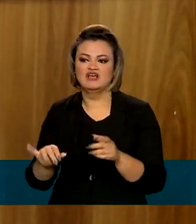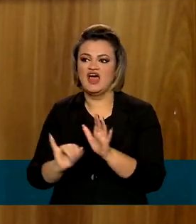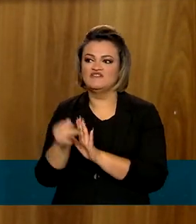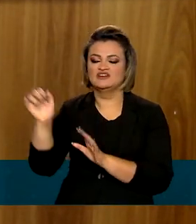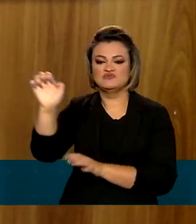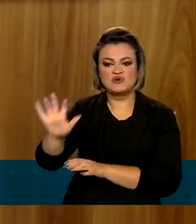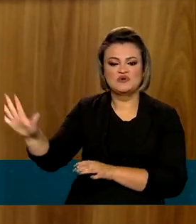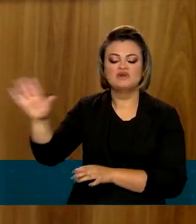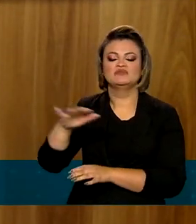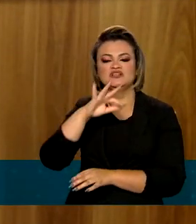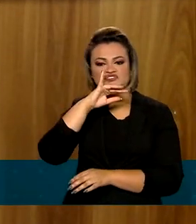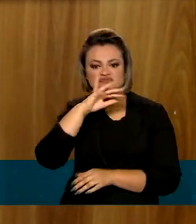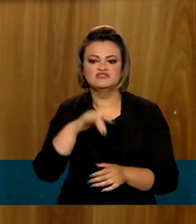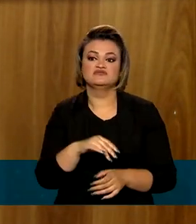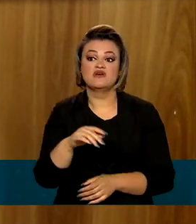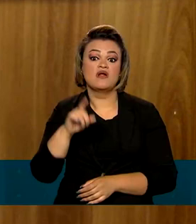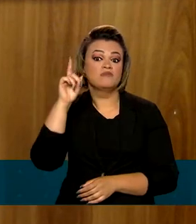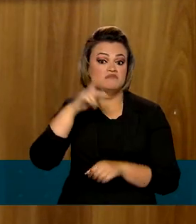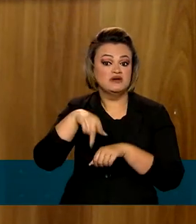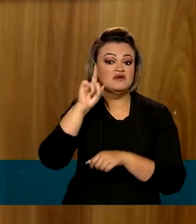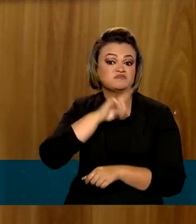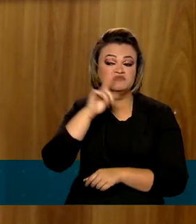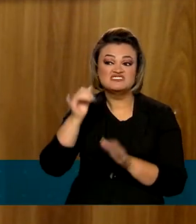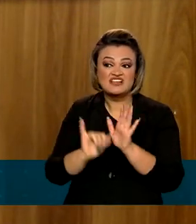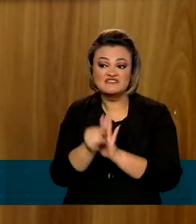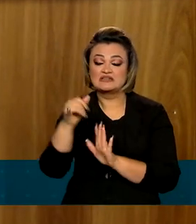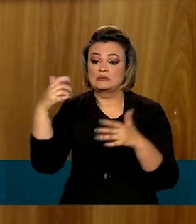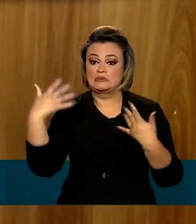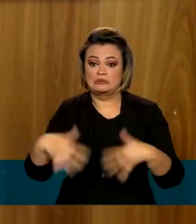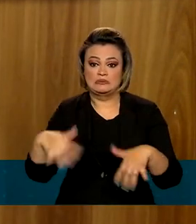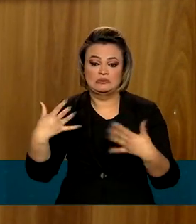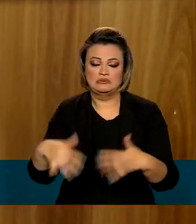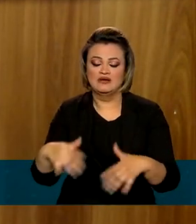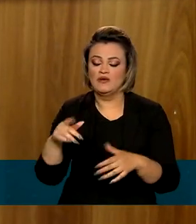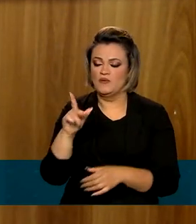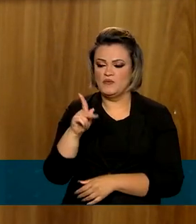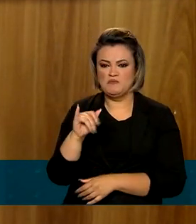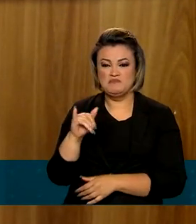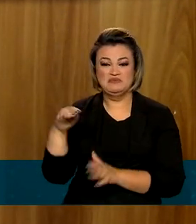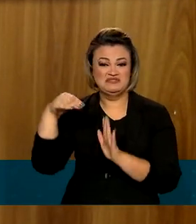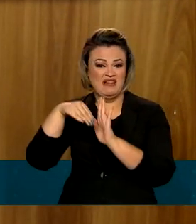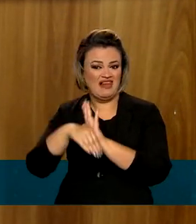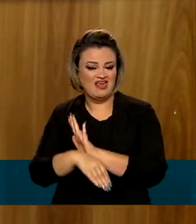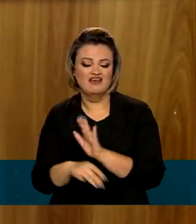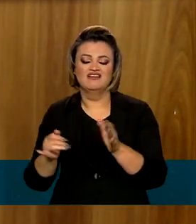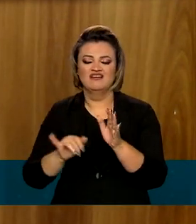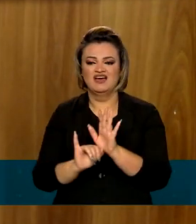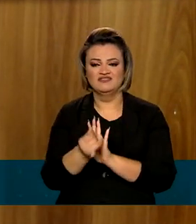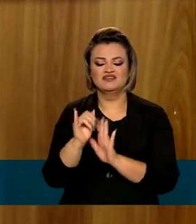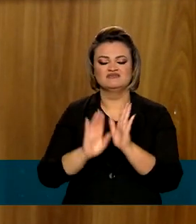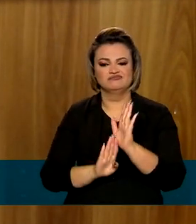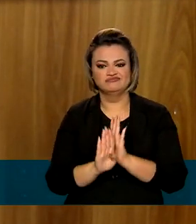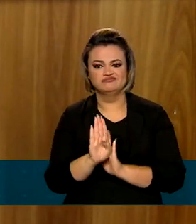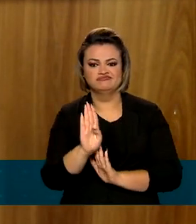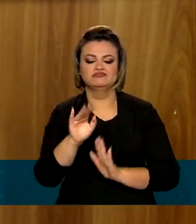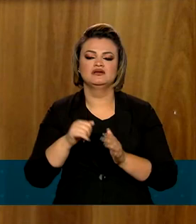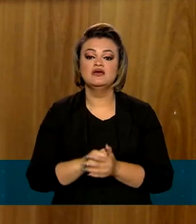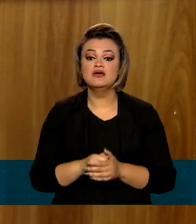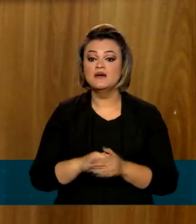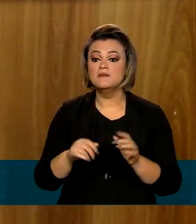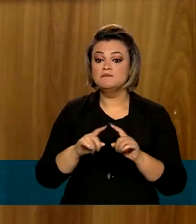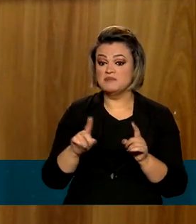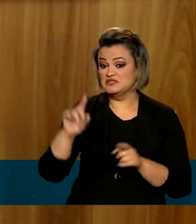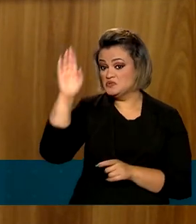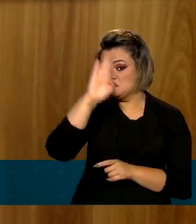Nos Estados Unidos, tagflação, inflação com recessão. O PIB caindo, a inflação subindo. E o Brasil